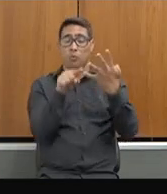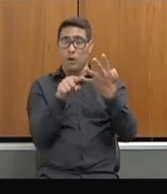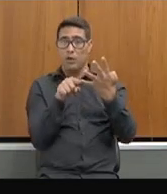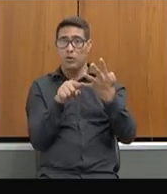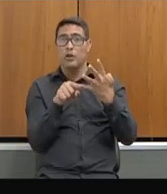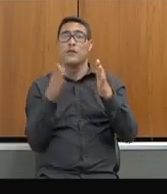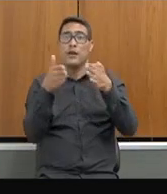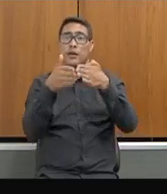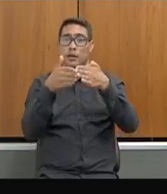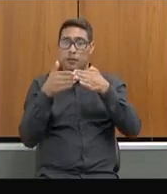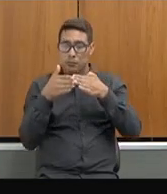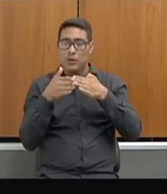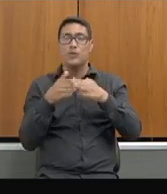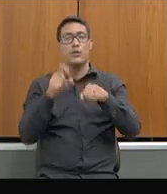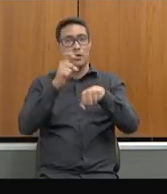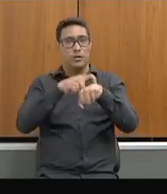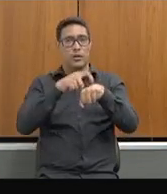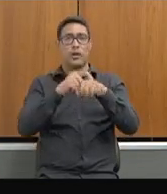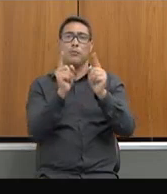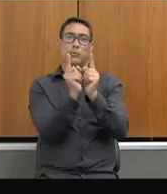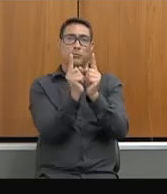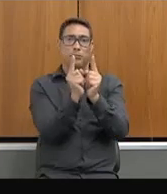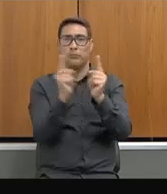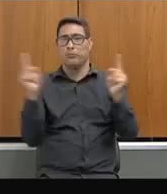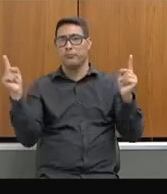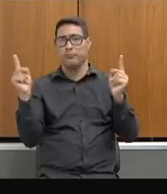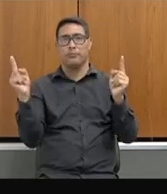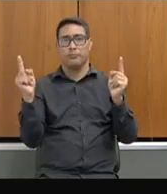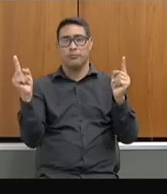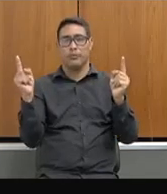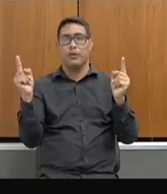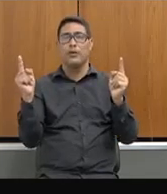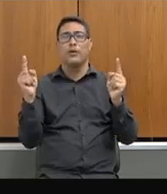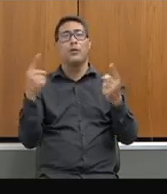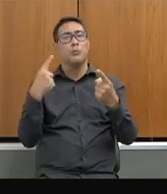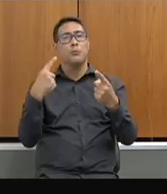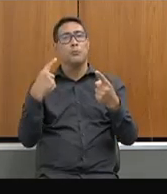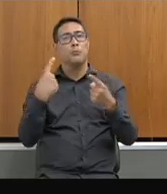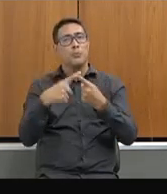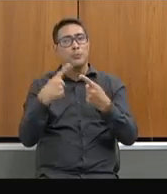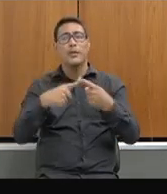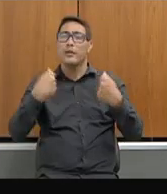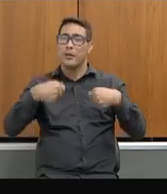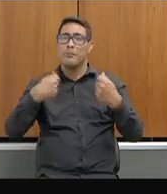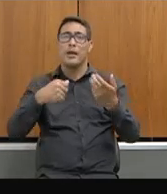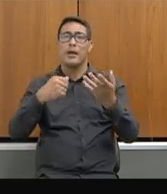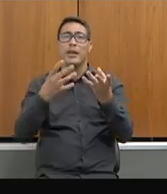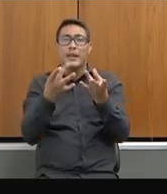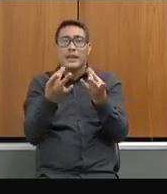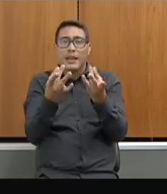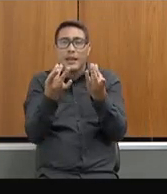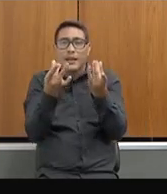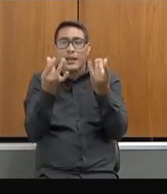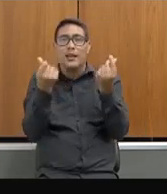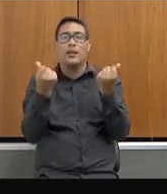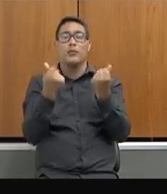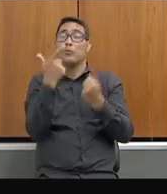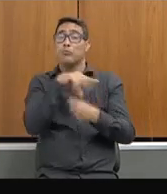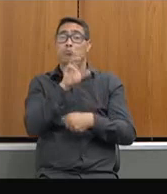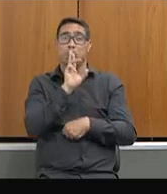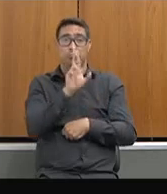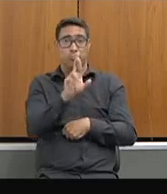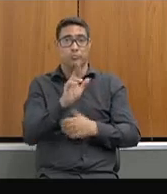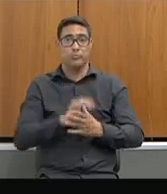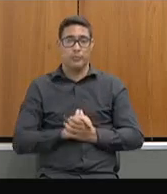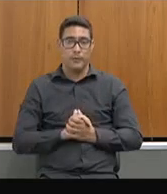prorrogação, porque precisamos de ter mais detalhes para poder responder com qualidade. Podem passar,